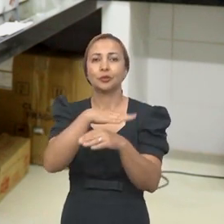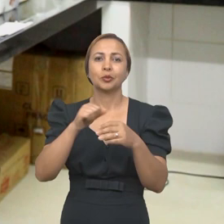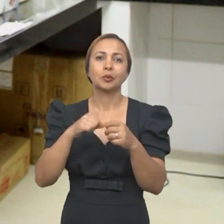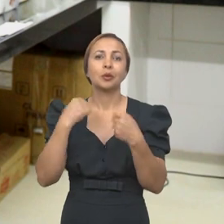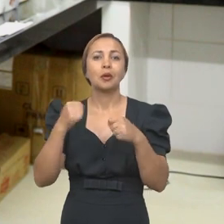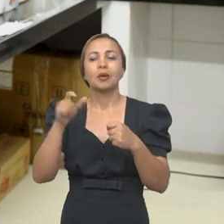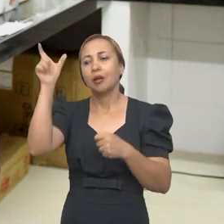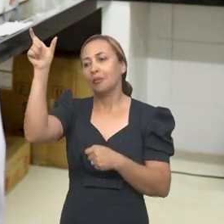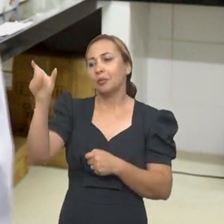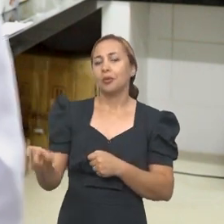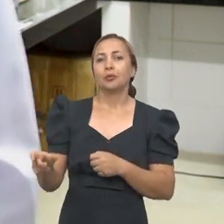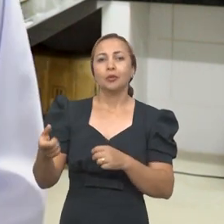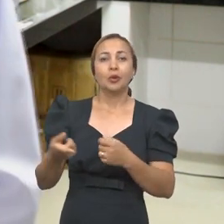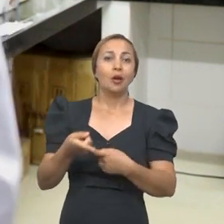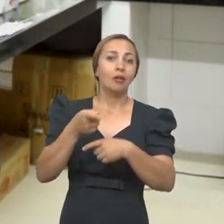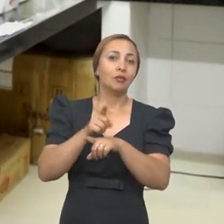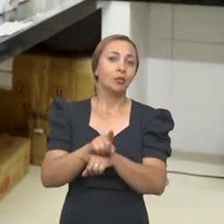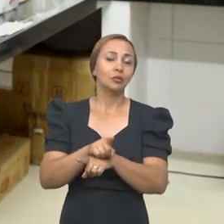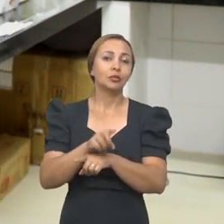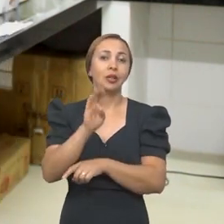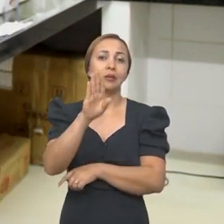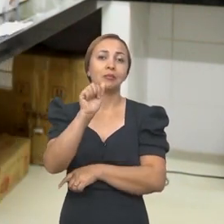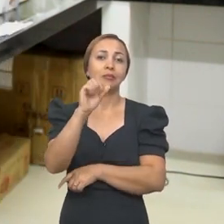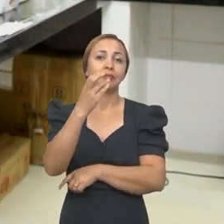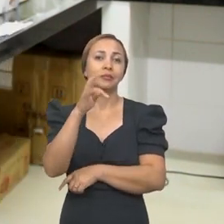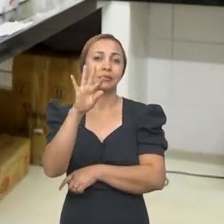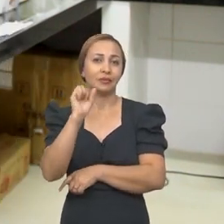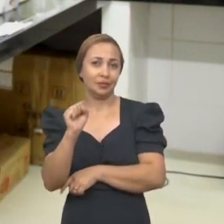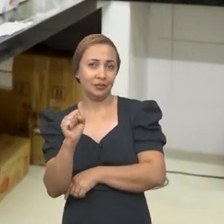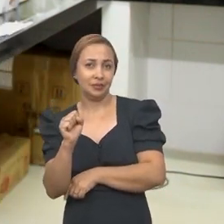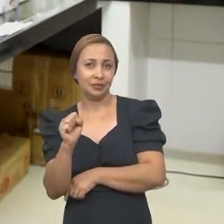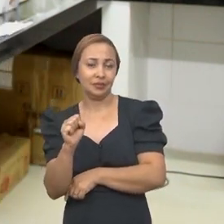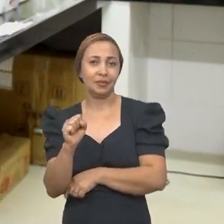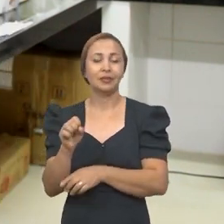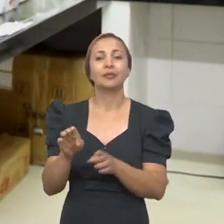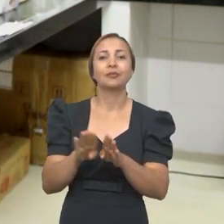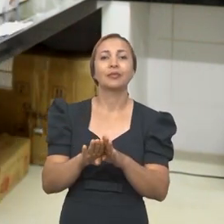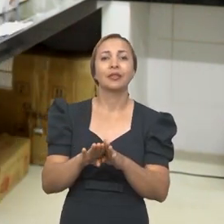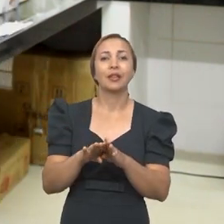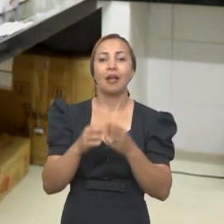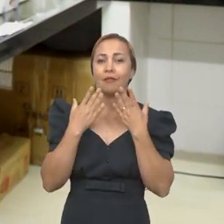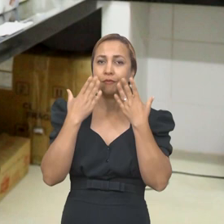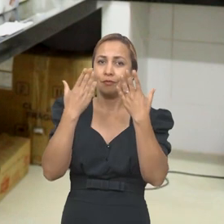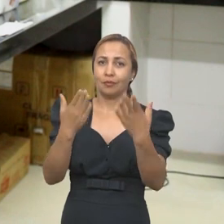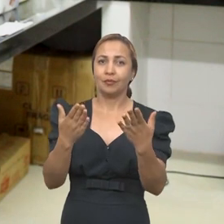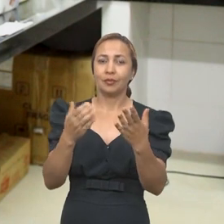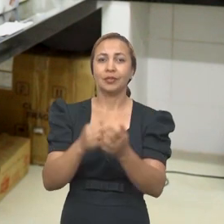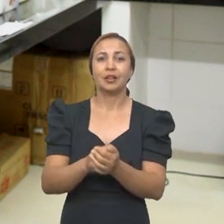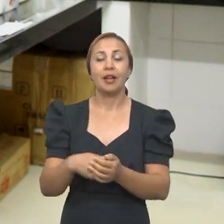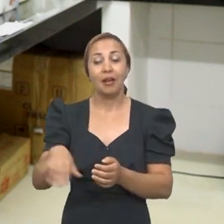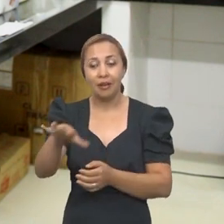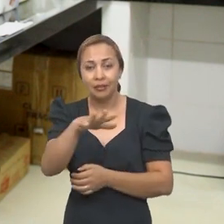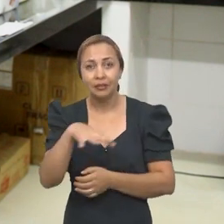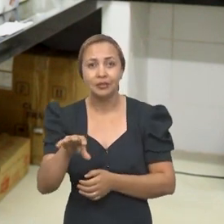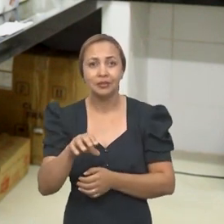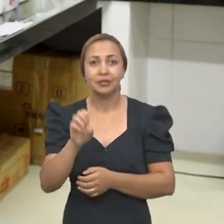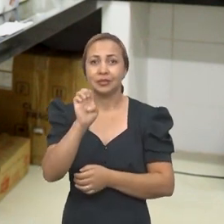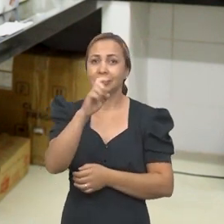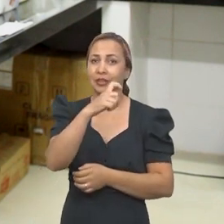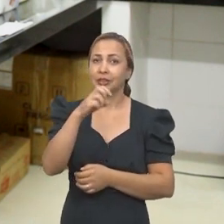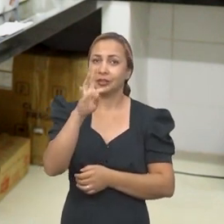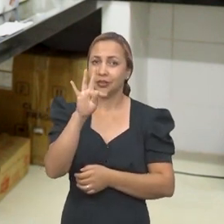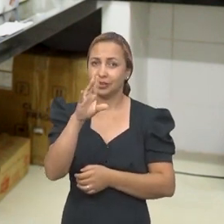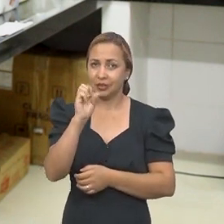e ver sobre a possibilidade do perfil antibactericida ou antibacteriostático frente